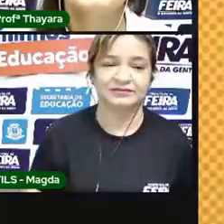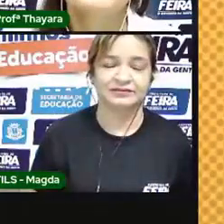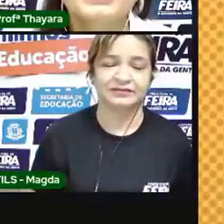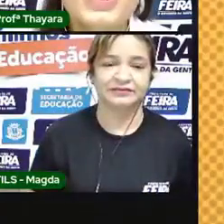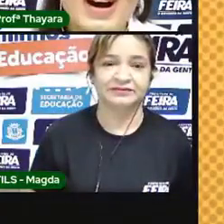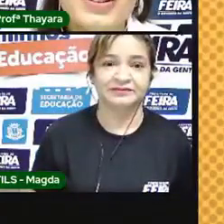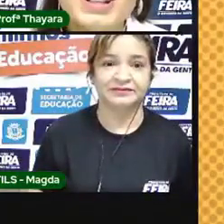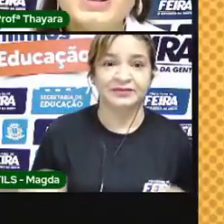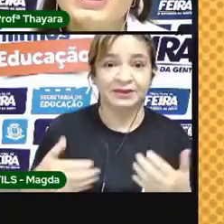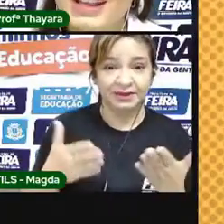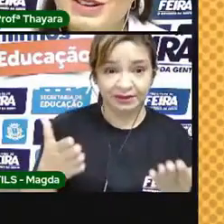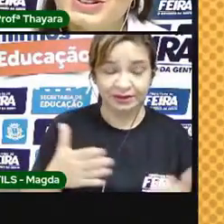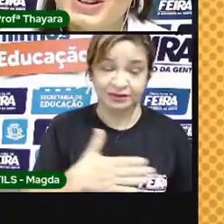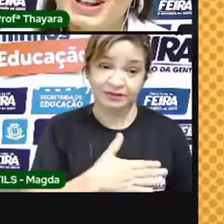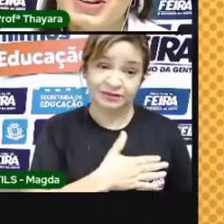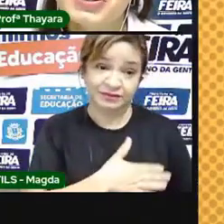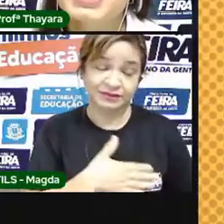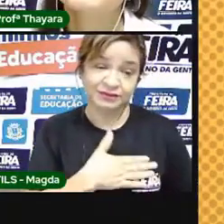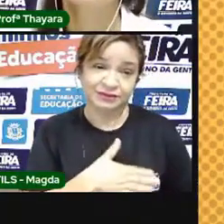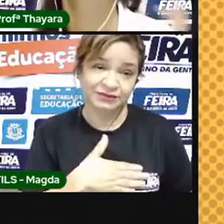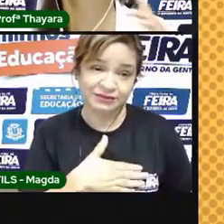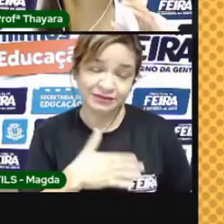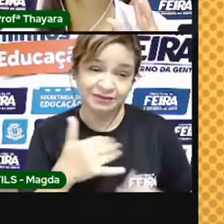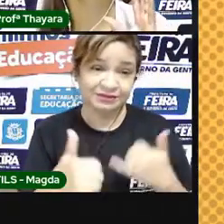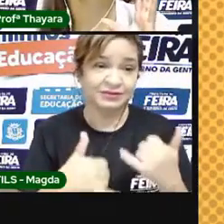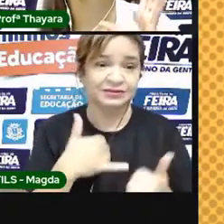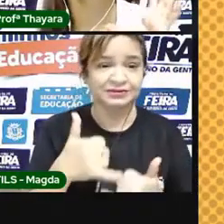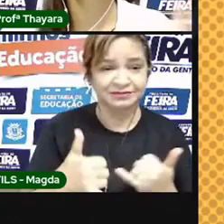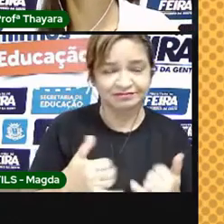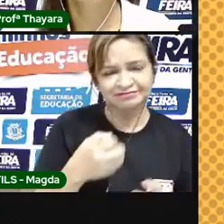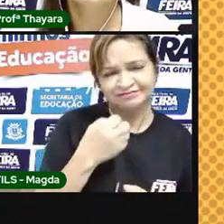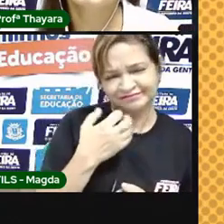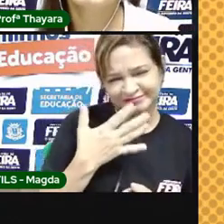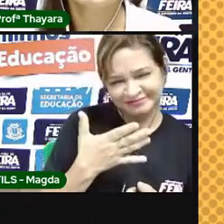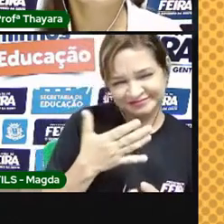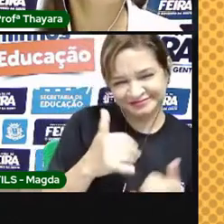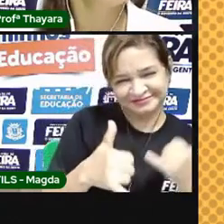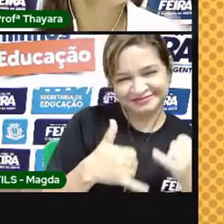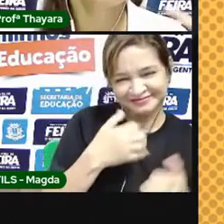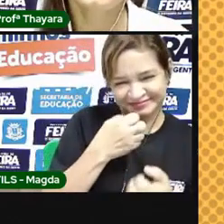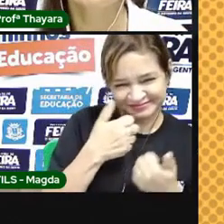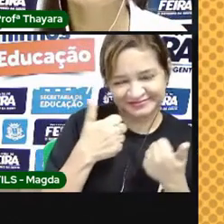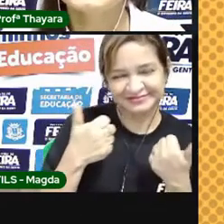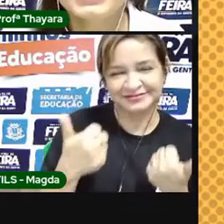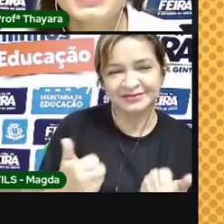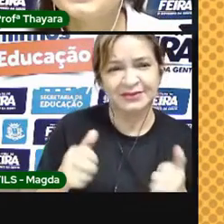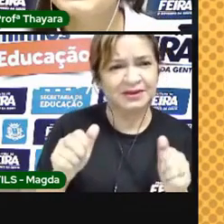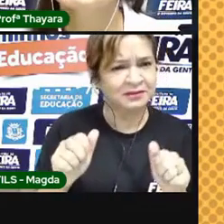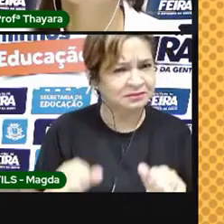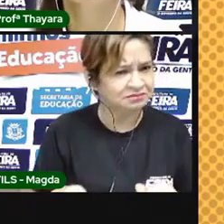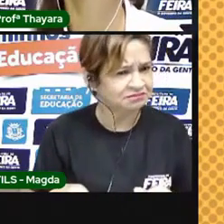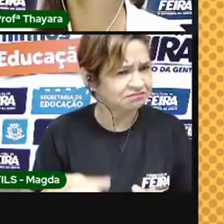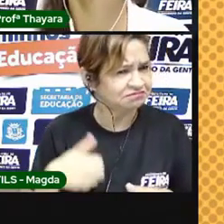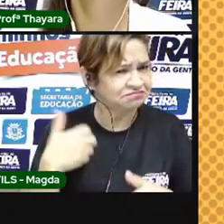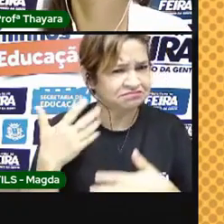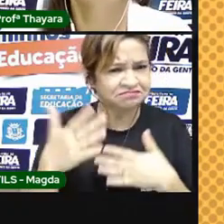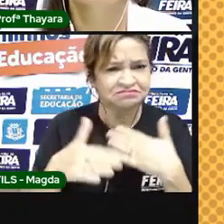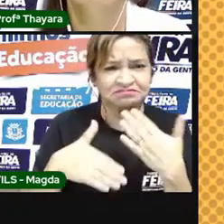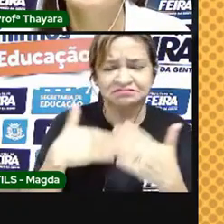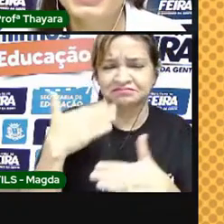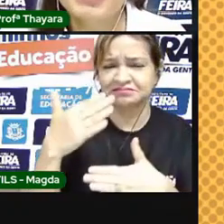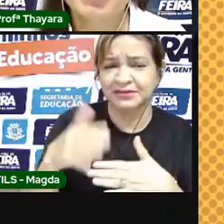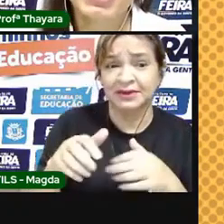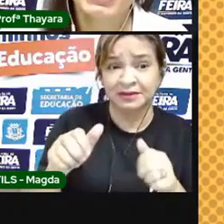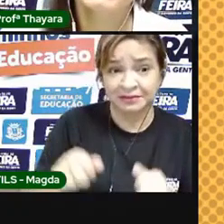E aí, pessoal? Vocês gostaram do joguinho? Espero que vocês se divirtam muito. Podem jogar quantas vezes vocês quiserem. Podem